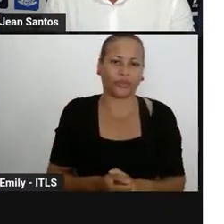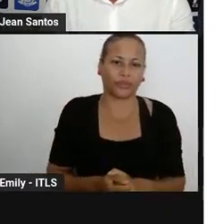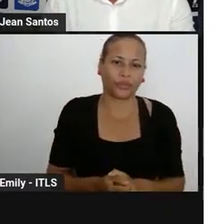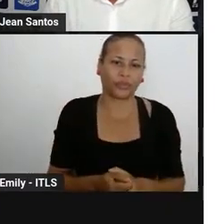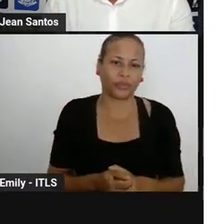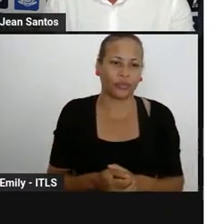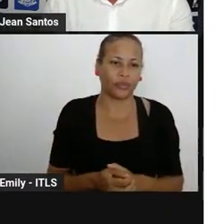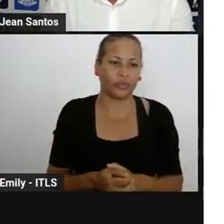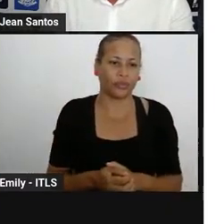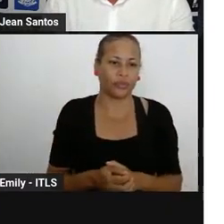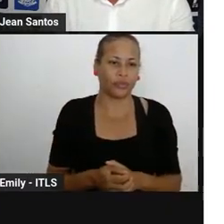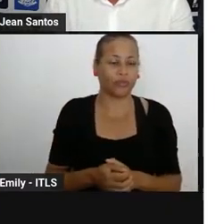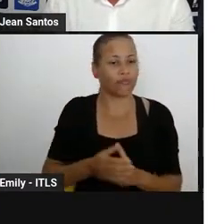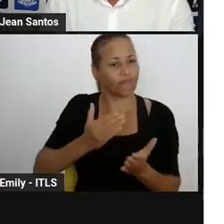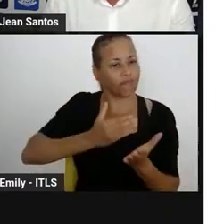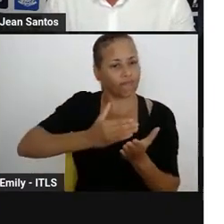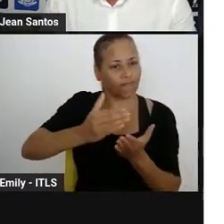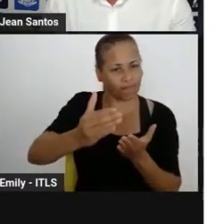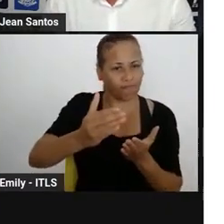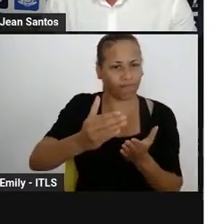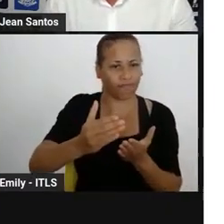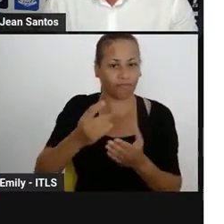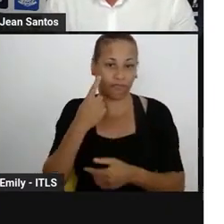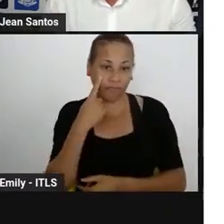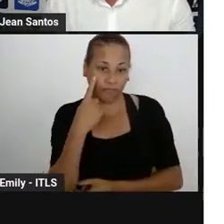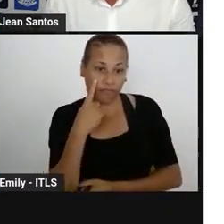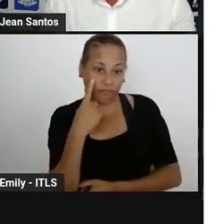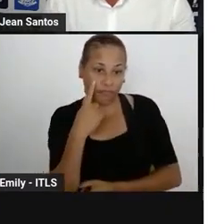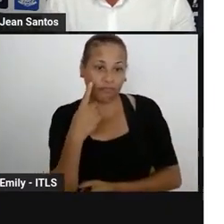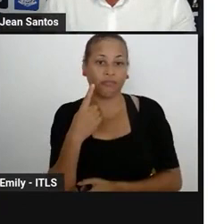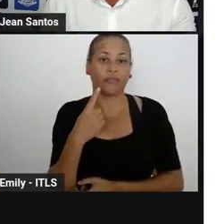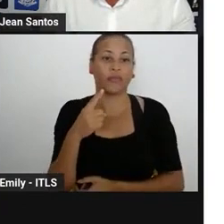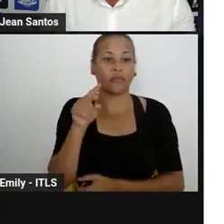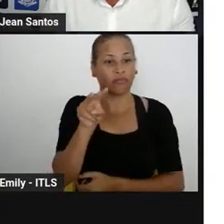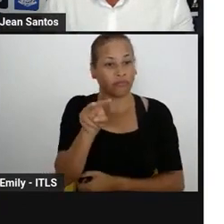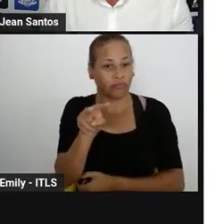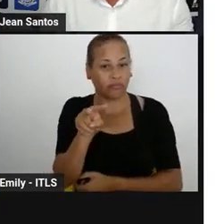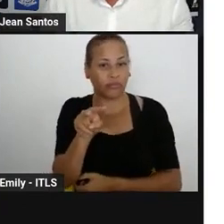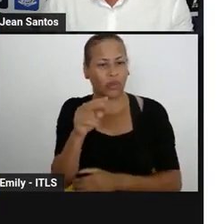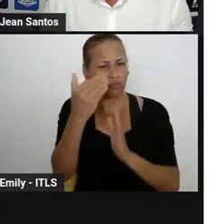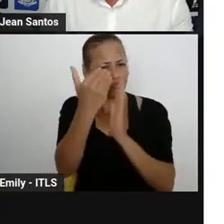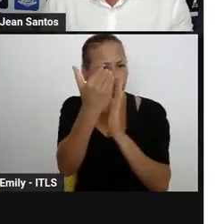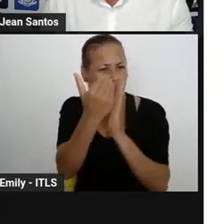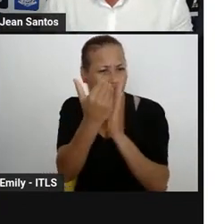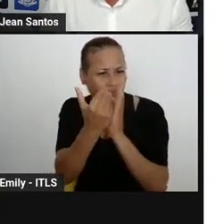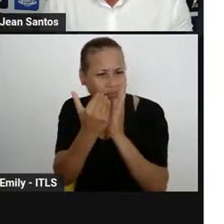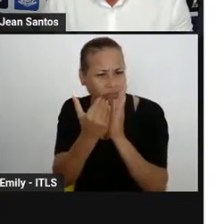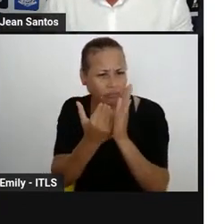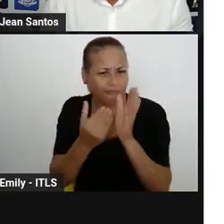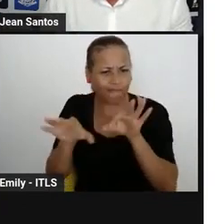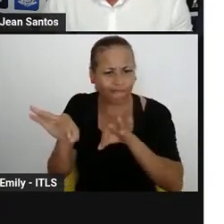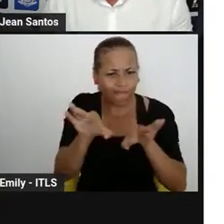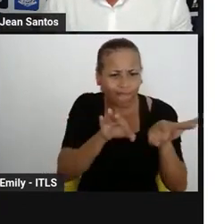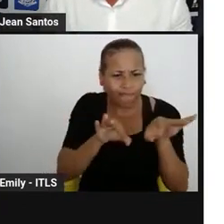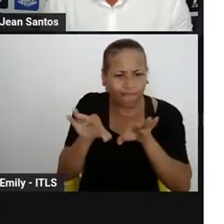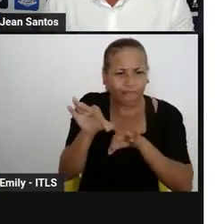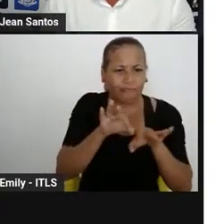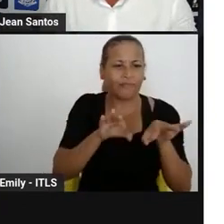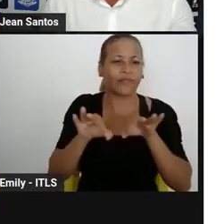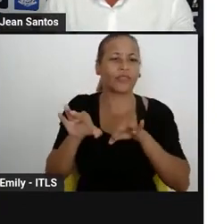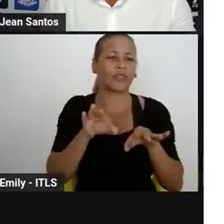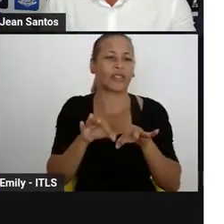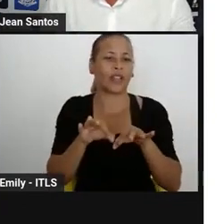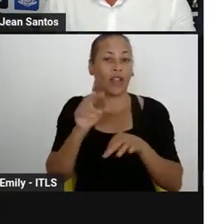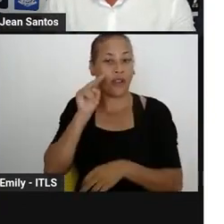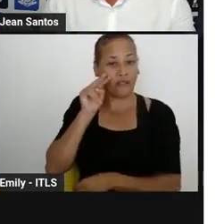Na sequência, nós verificamos o anexo 1 da resolução 02 do CME, onde a gente